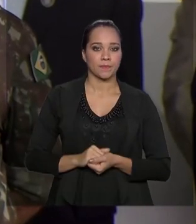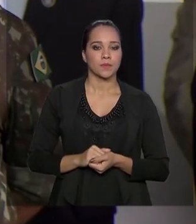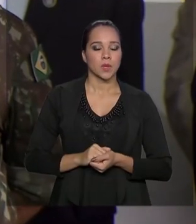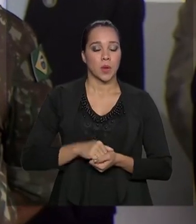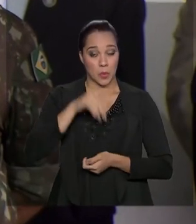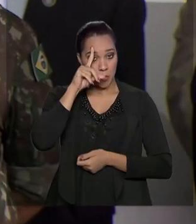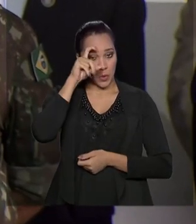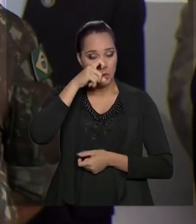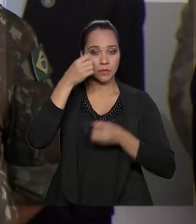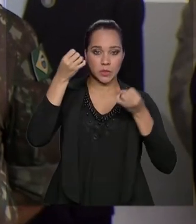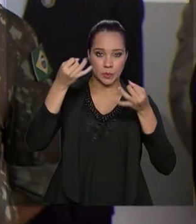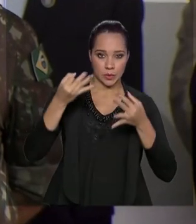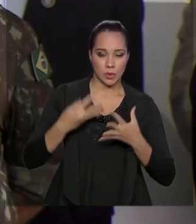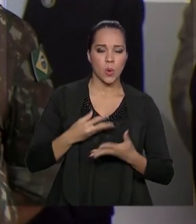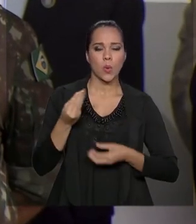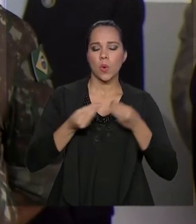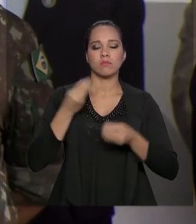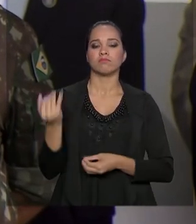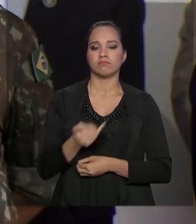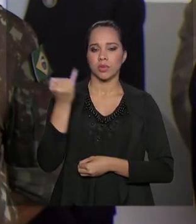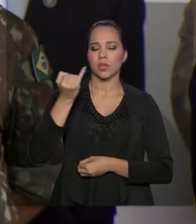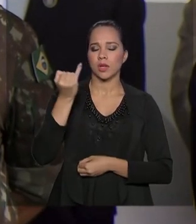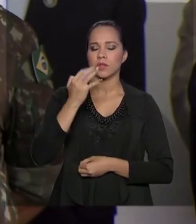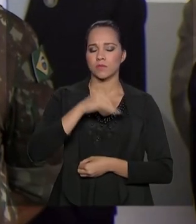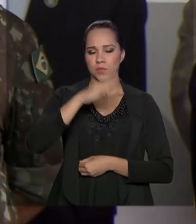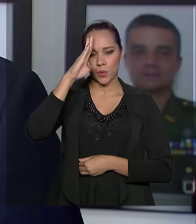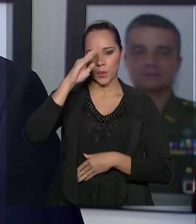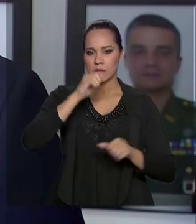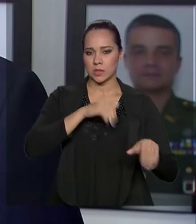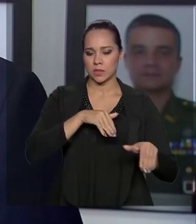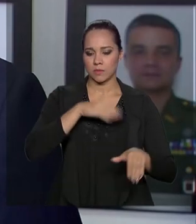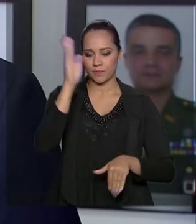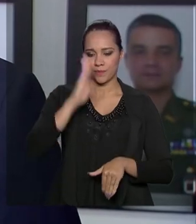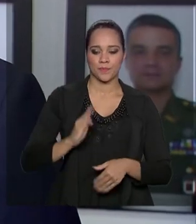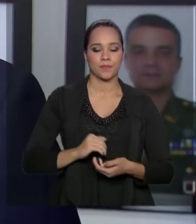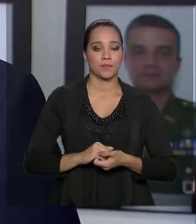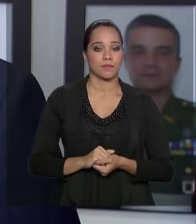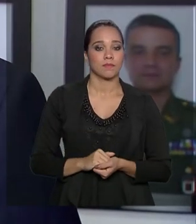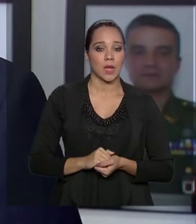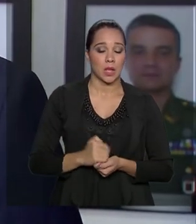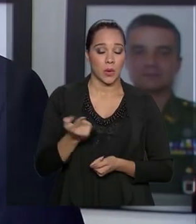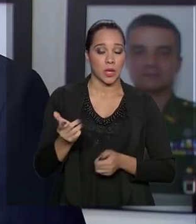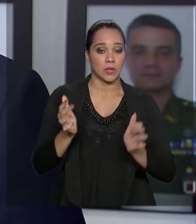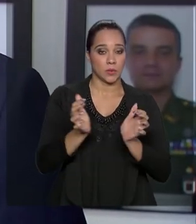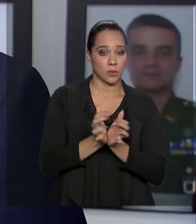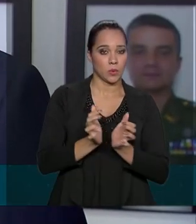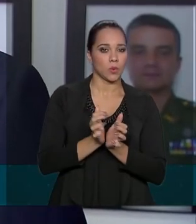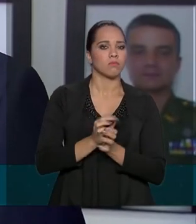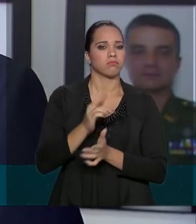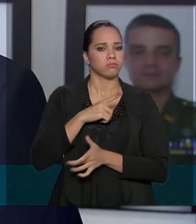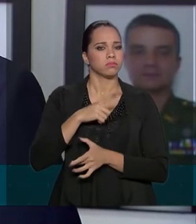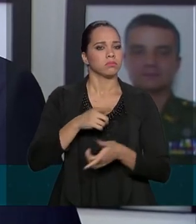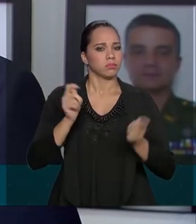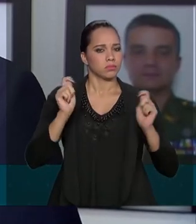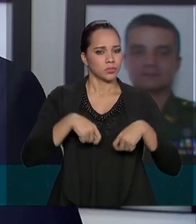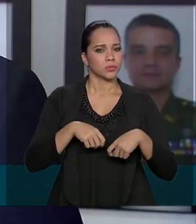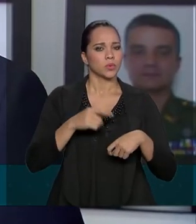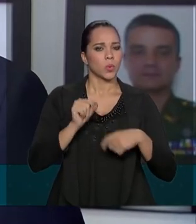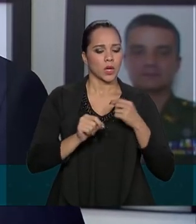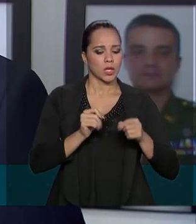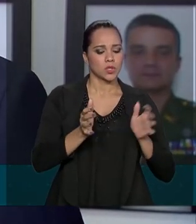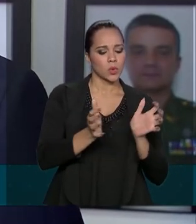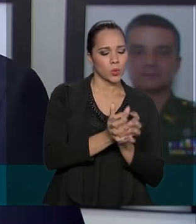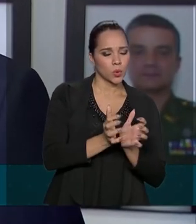destacou a importância da divisão para o Exército Brasileiro. O comando divisionário tem a capacidade de enquadrar